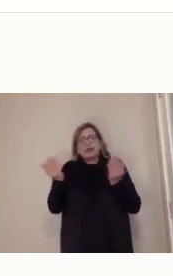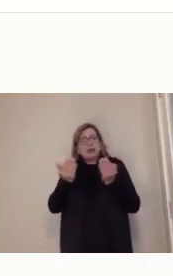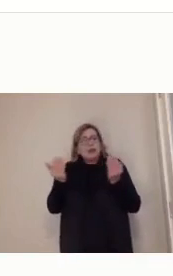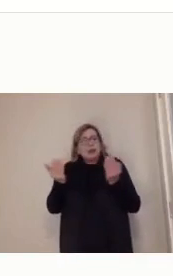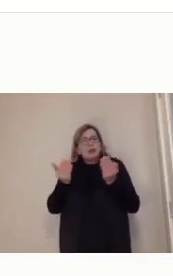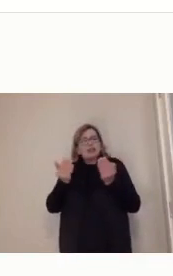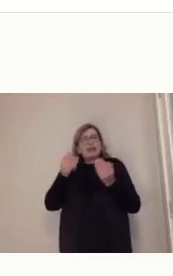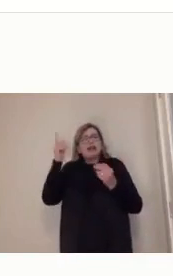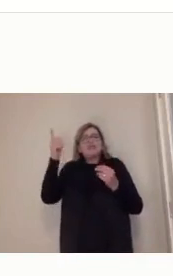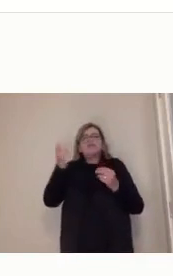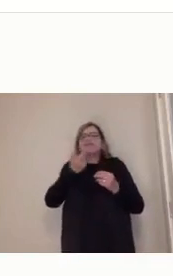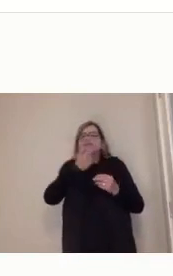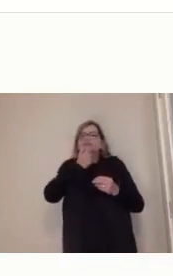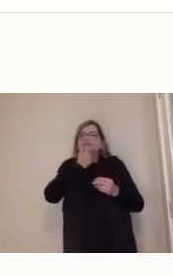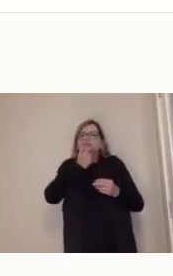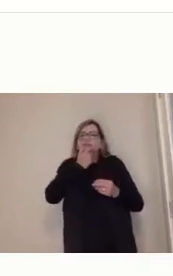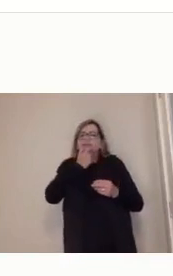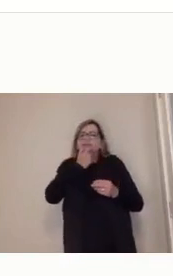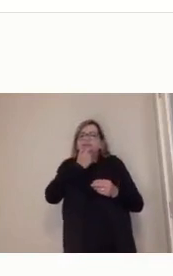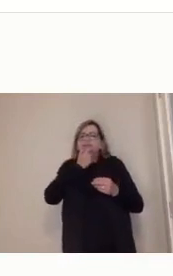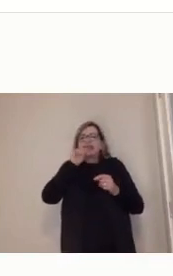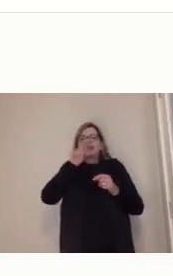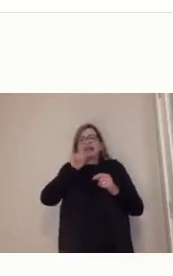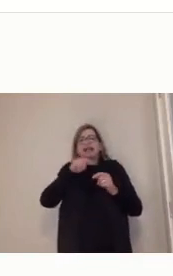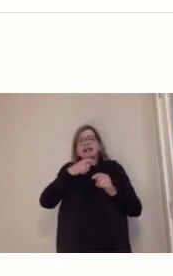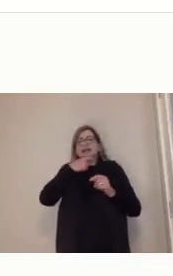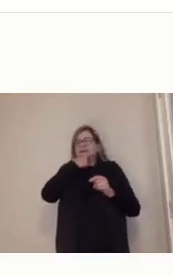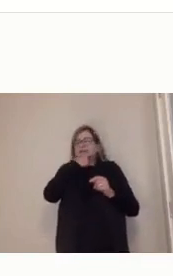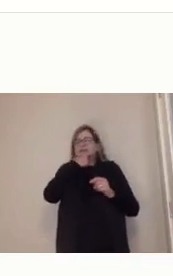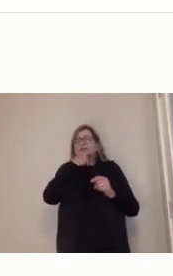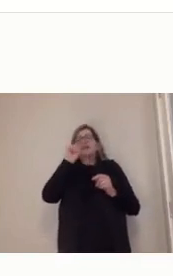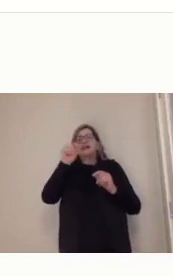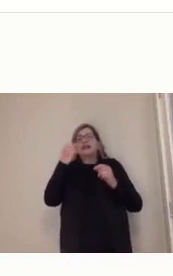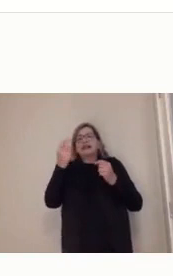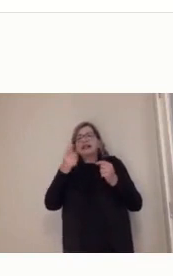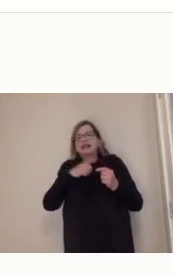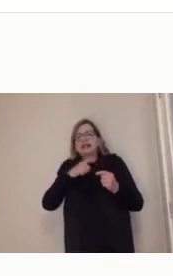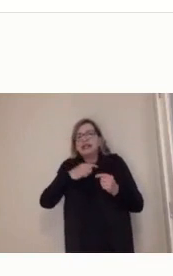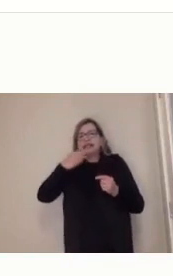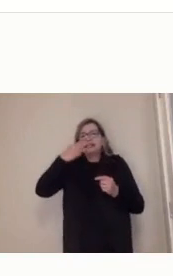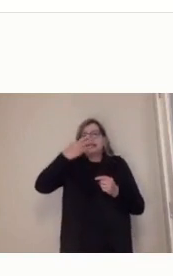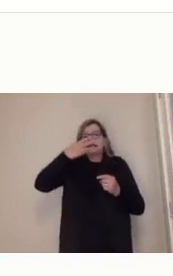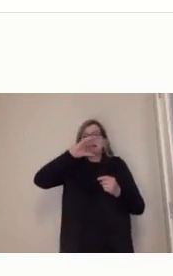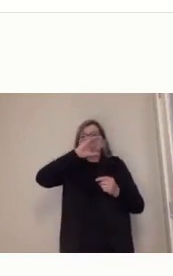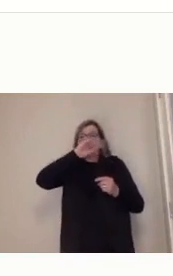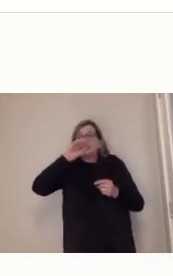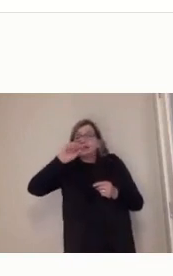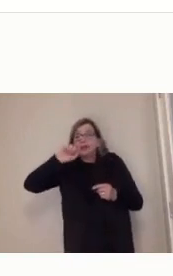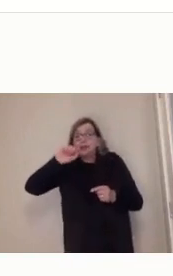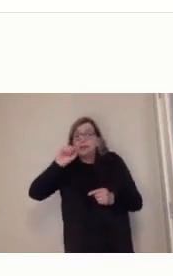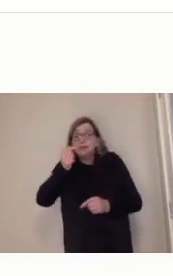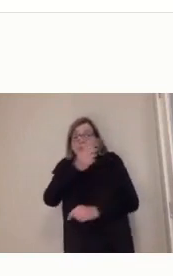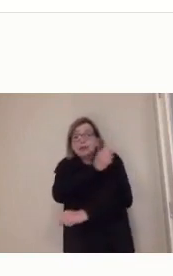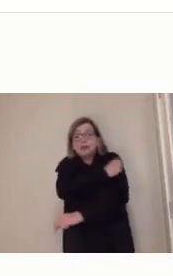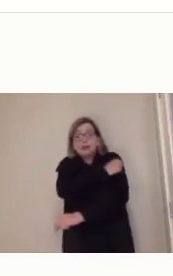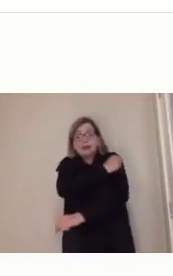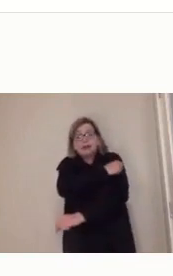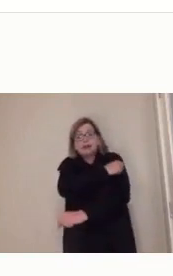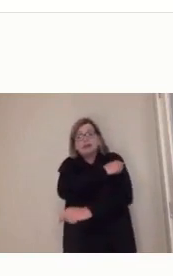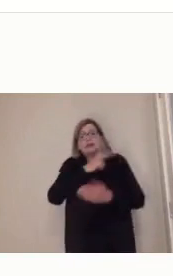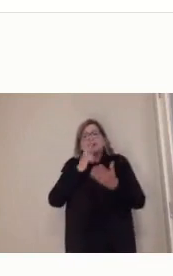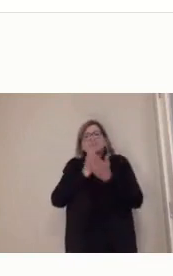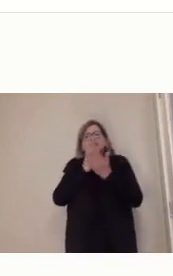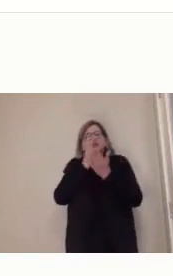pesquisa de extensão. A gente tem universidades abertas, diferente da concepção que tem aqui no Brasil, da Universidade Aberta do Brasil, são